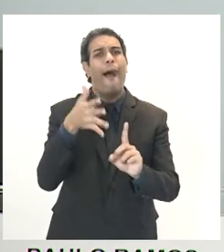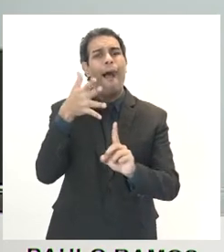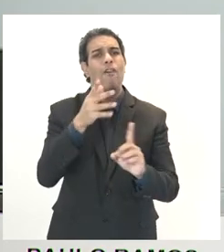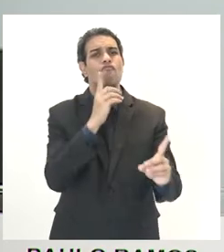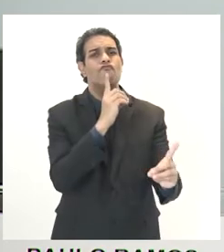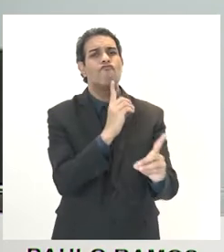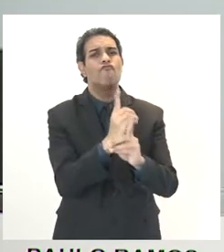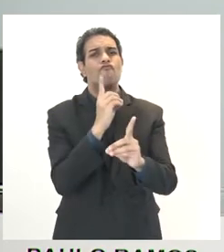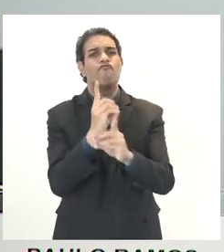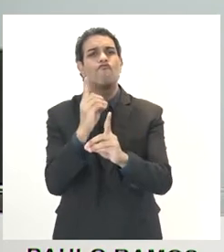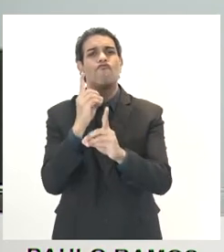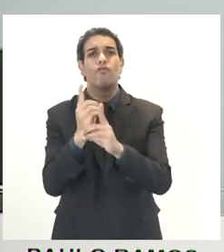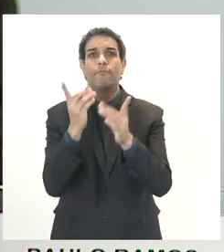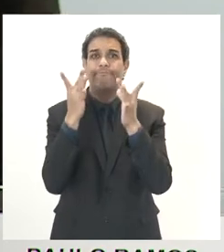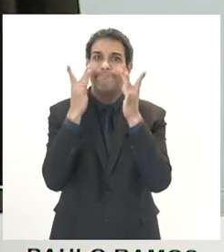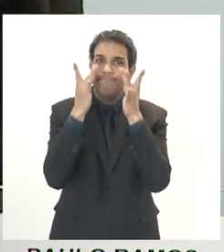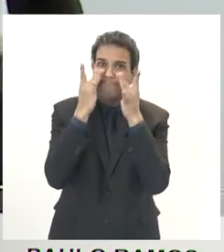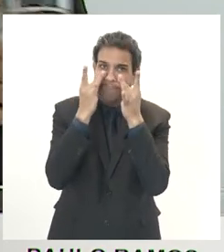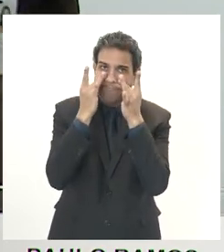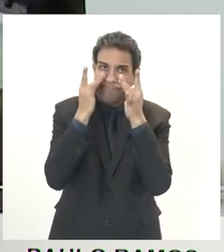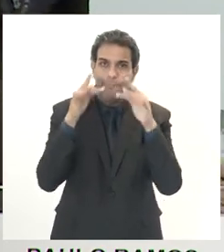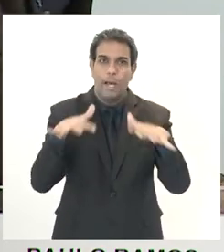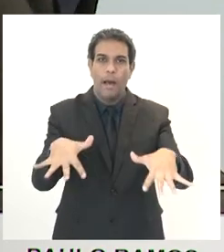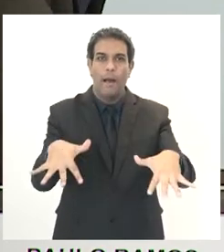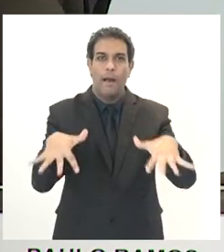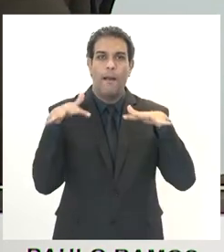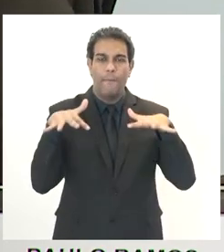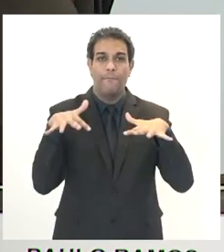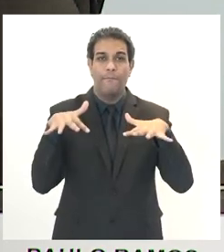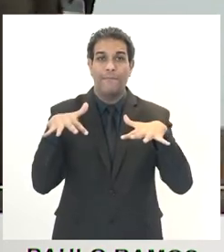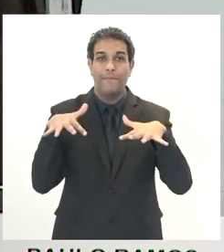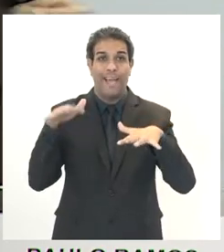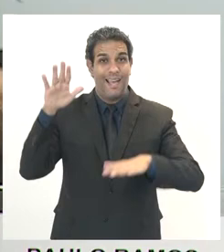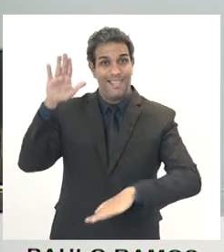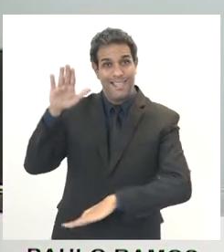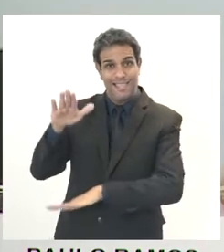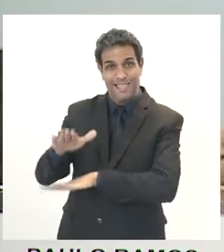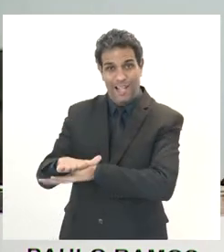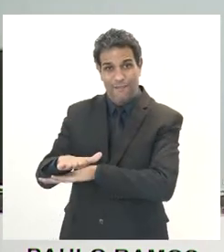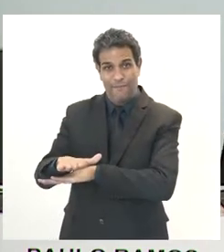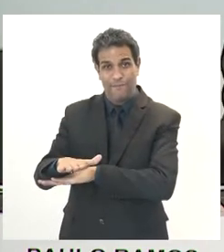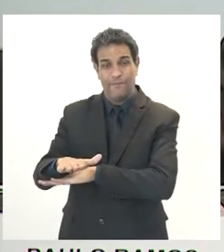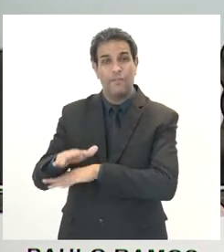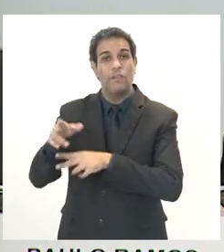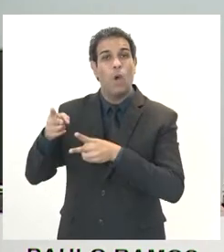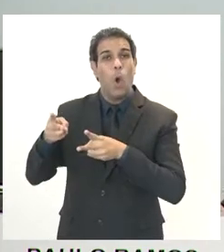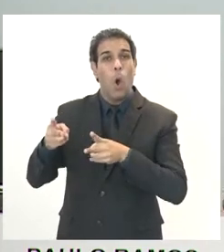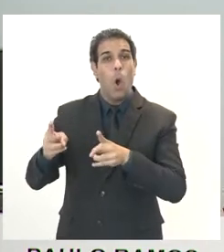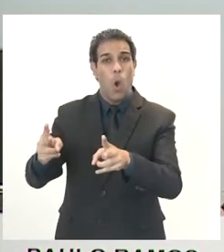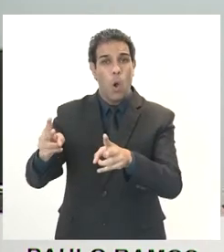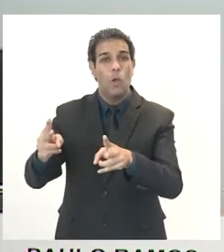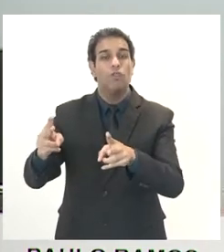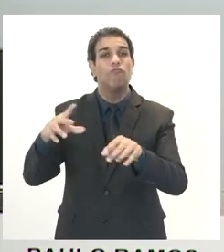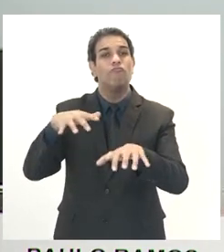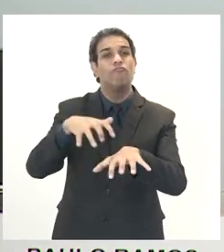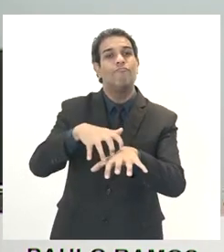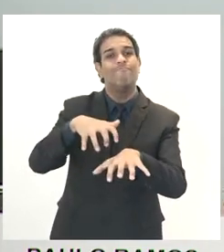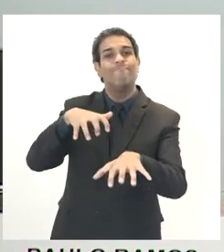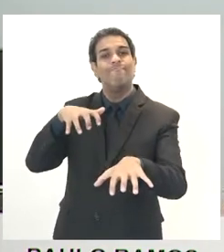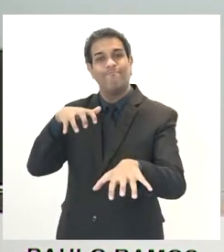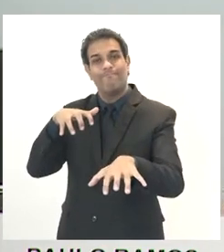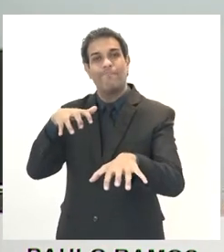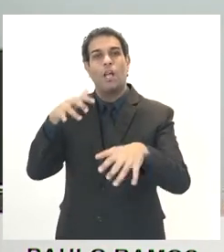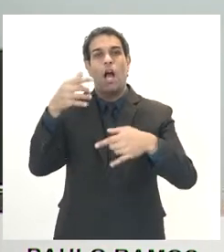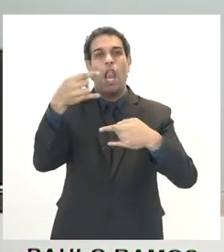presencial. E agora, na parte da tarde, nós vamos tratar do tema só por